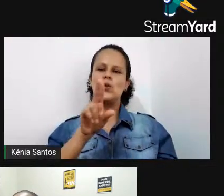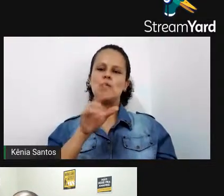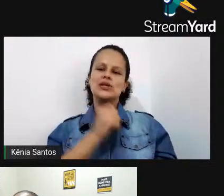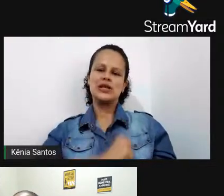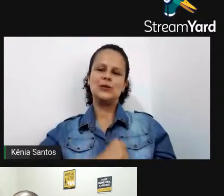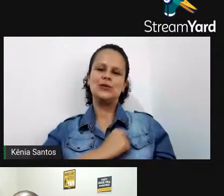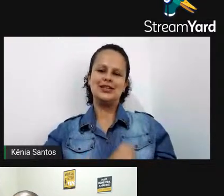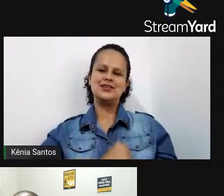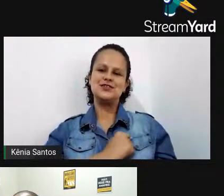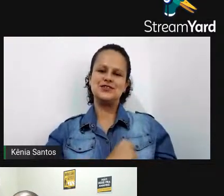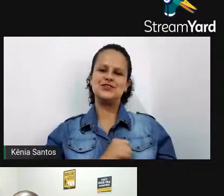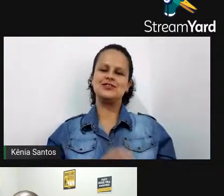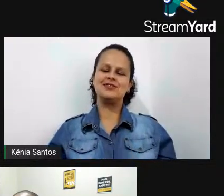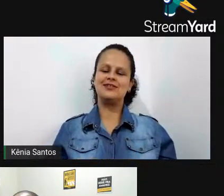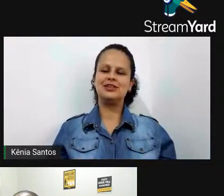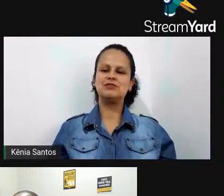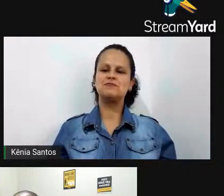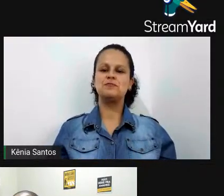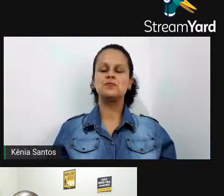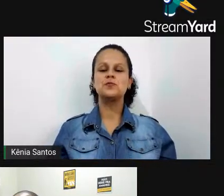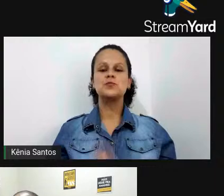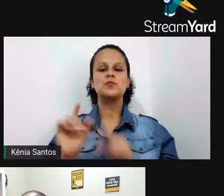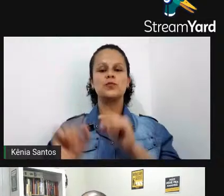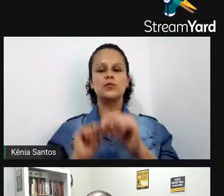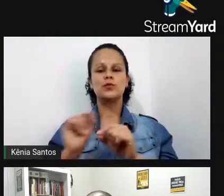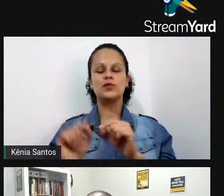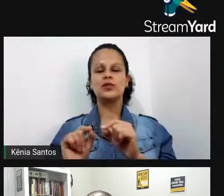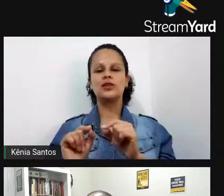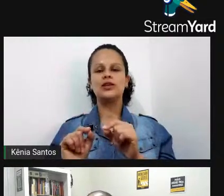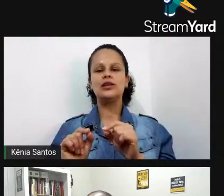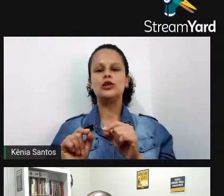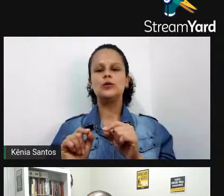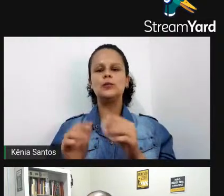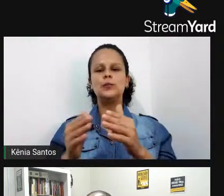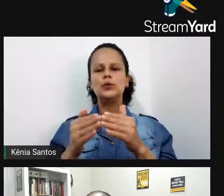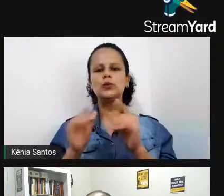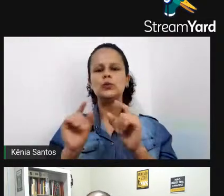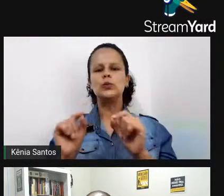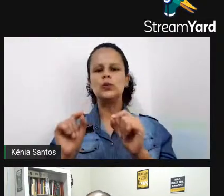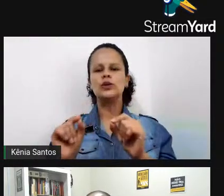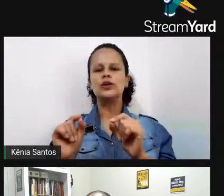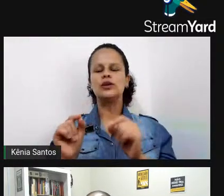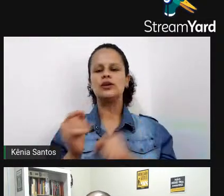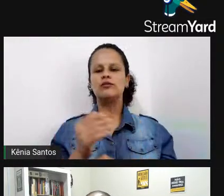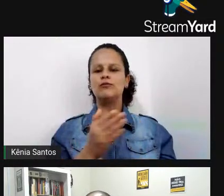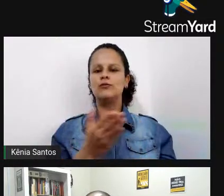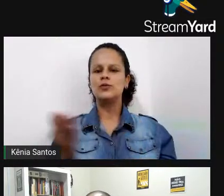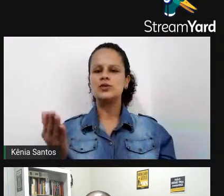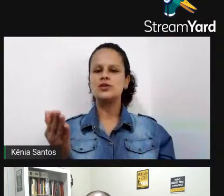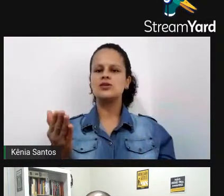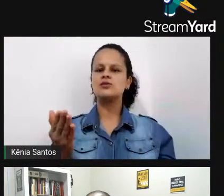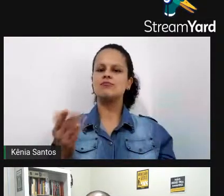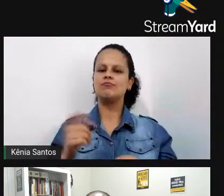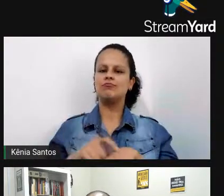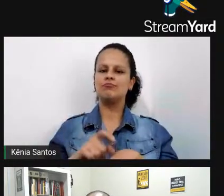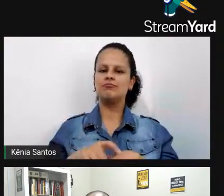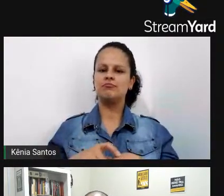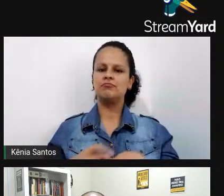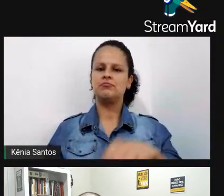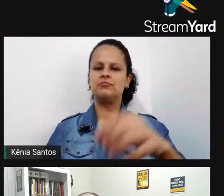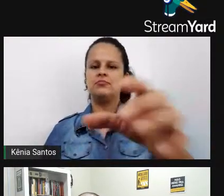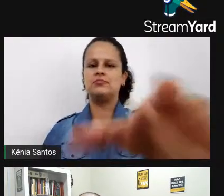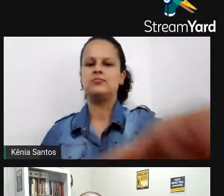fechar com chave de ouro eu queria só que vocês falassem rapidamente em relação à avaliação nesse nesse